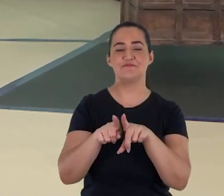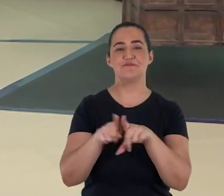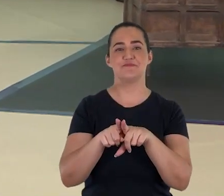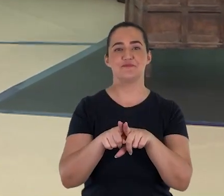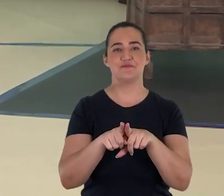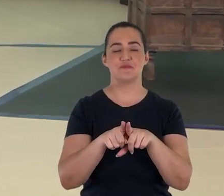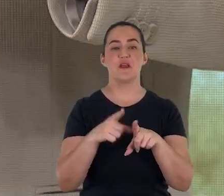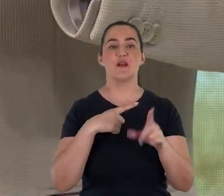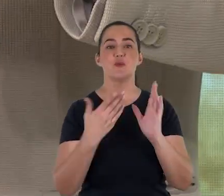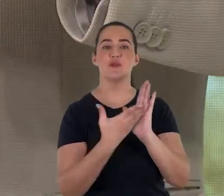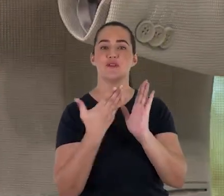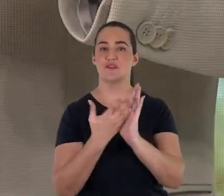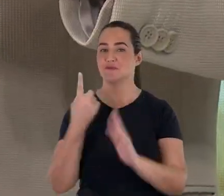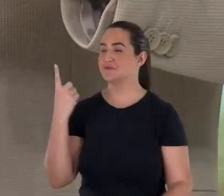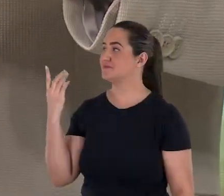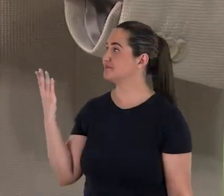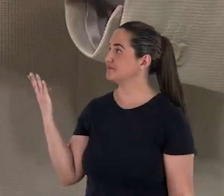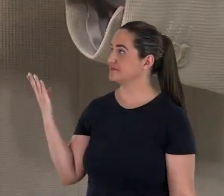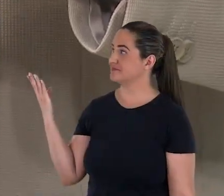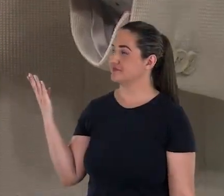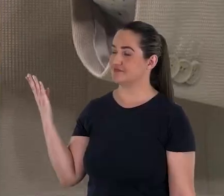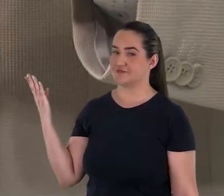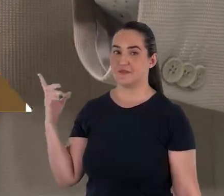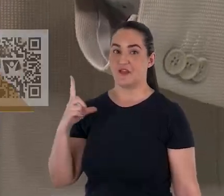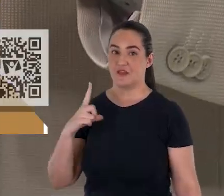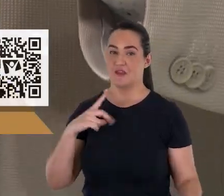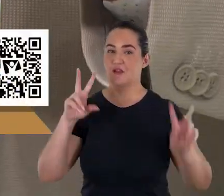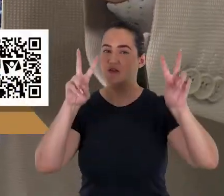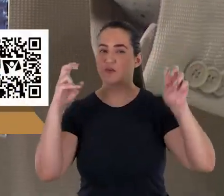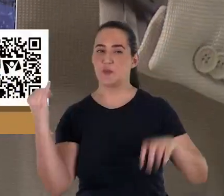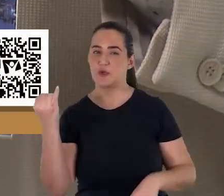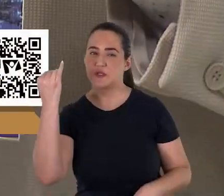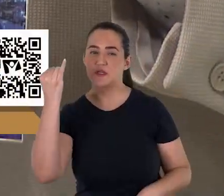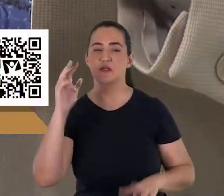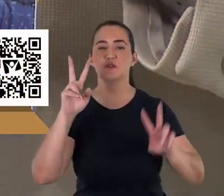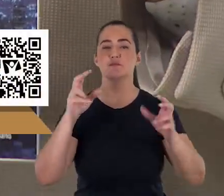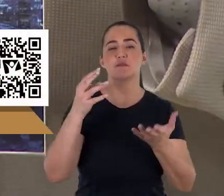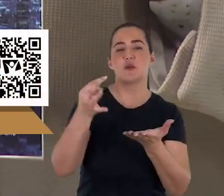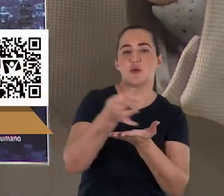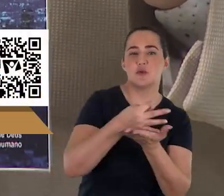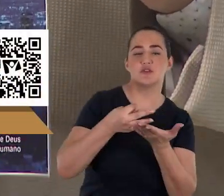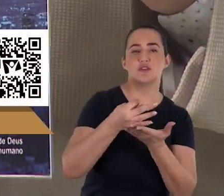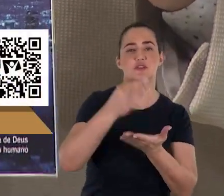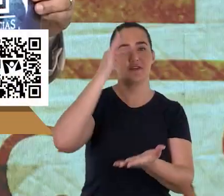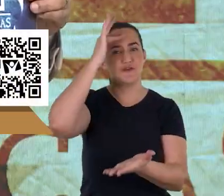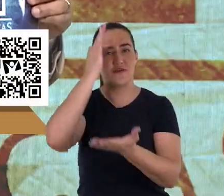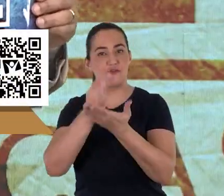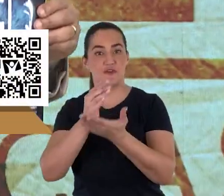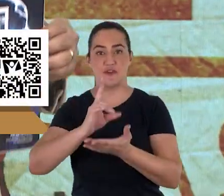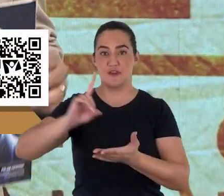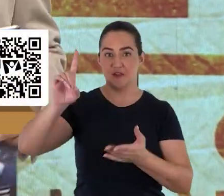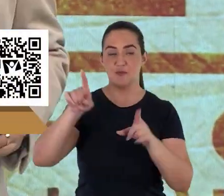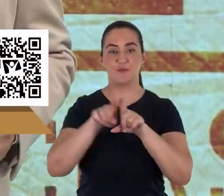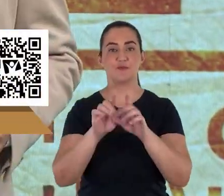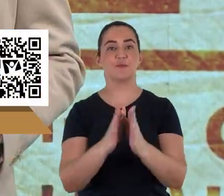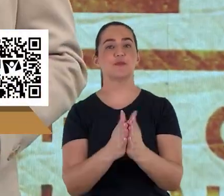Estudos Evidências, que tem assuntos importantes sobre teologia, fé, Deus e a Bíblia Sagrada. Para adquiri-lo gratuitamente, você